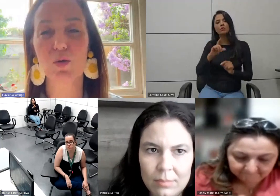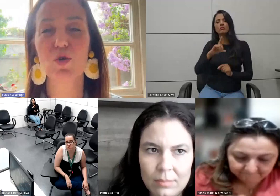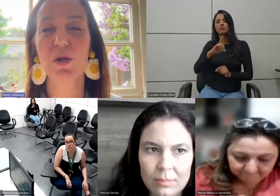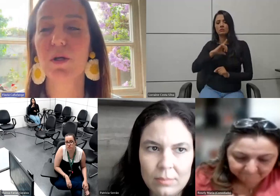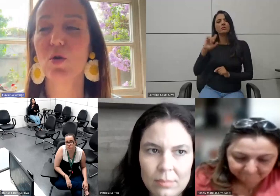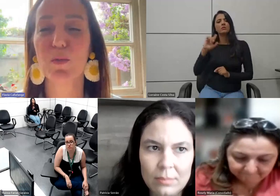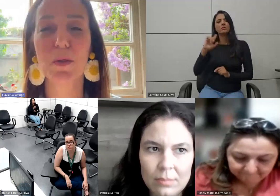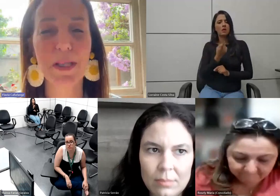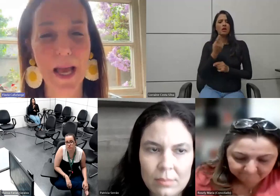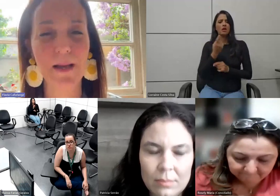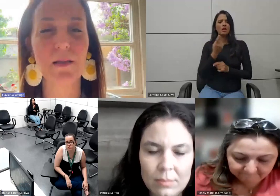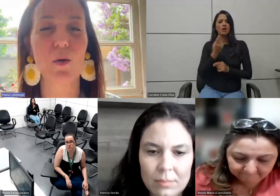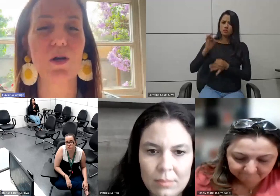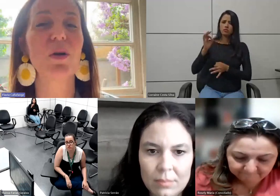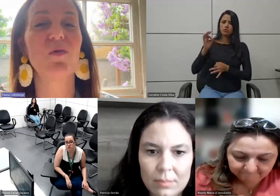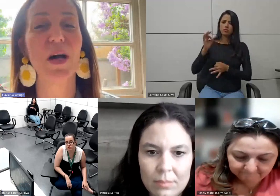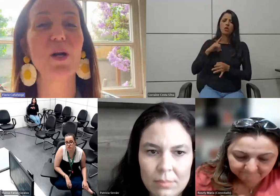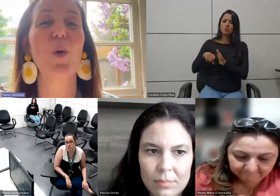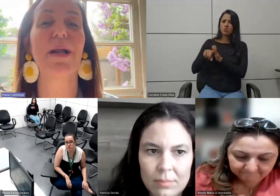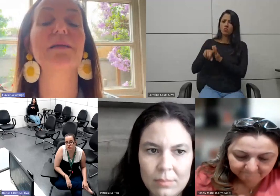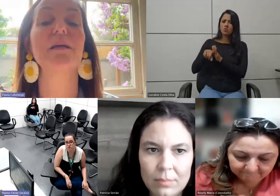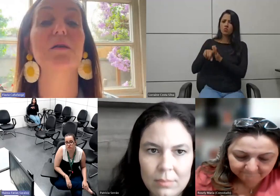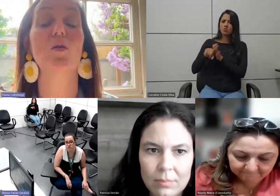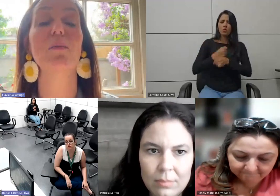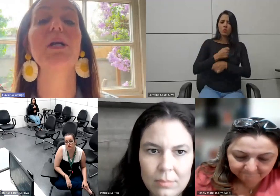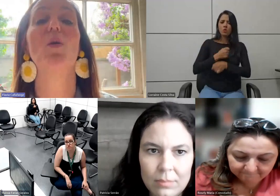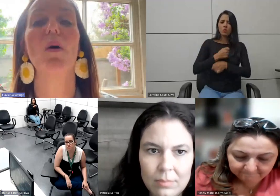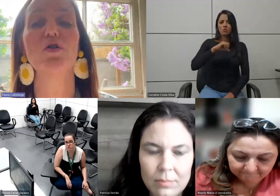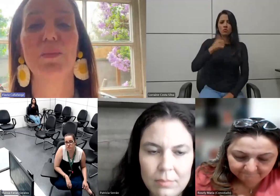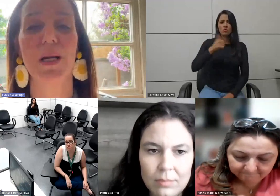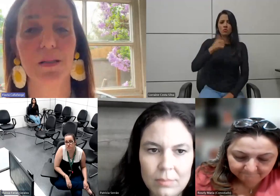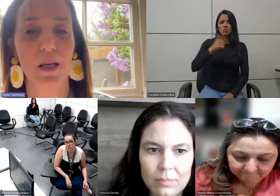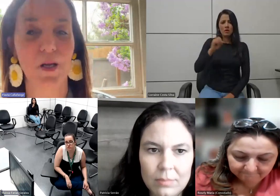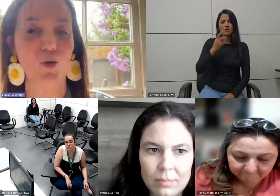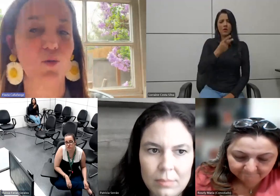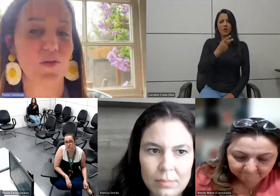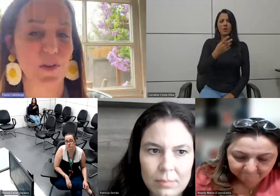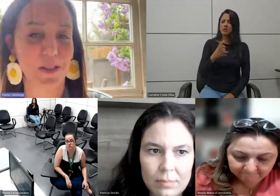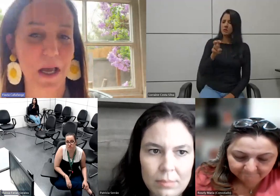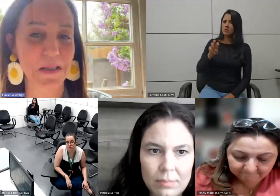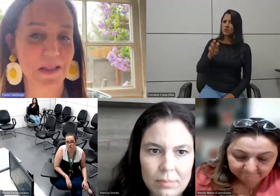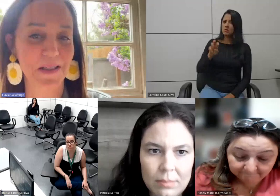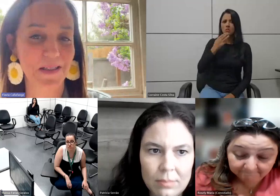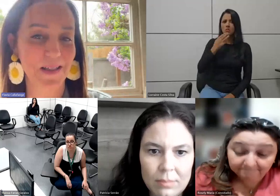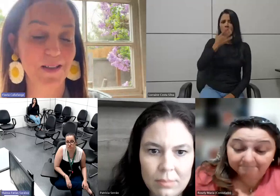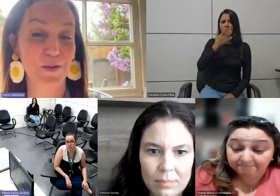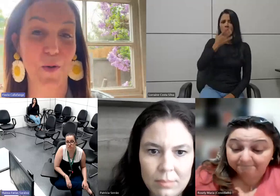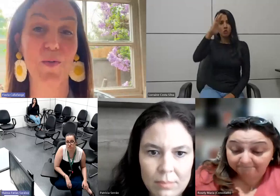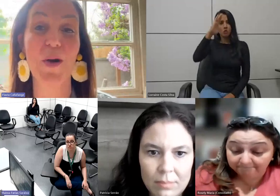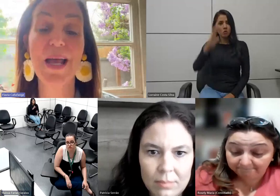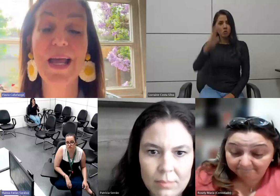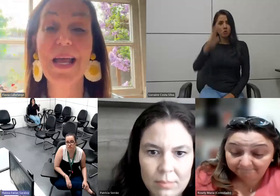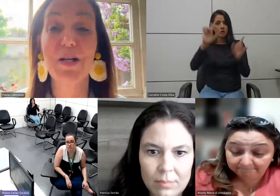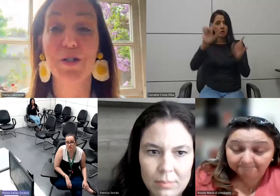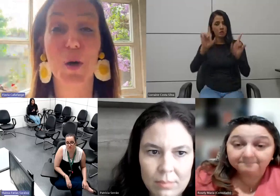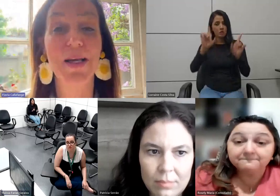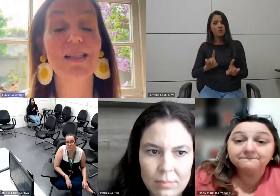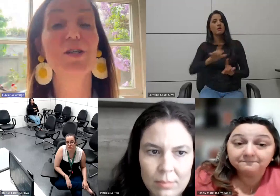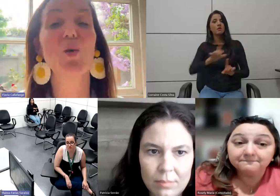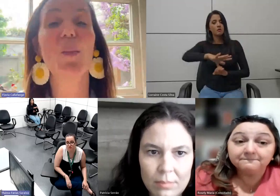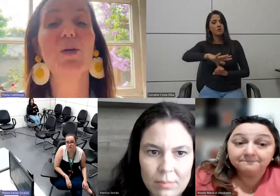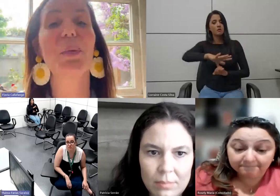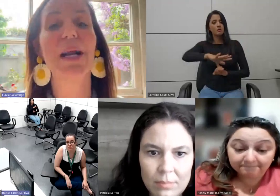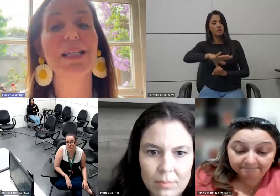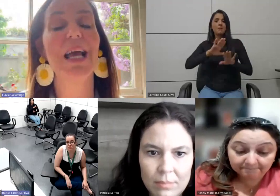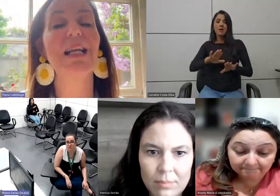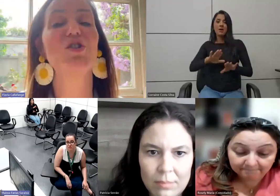censo de 2010 eu acho que fala em 45 milhões de brasileiros com deficiência isso que eu só